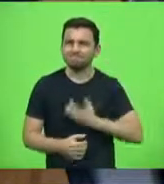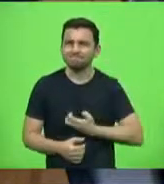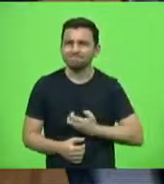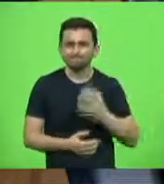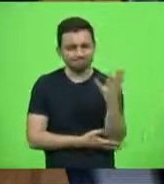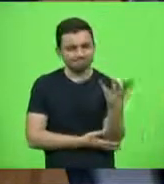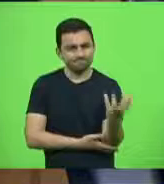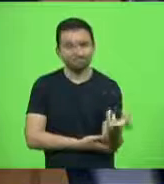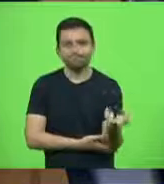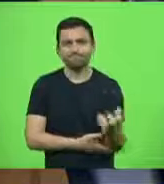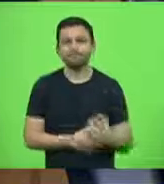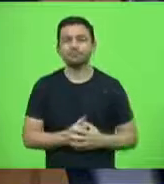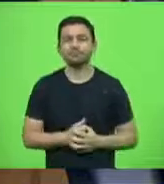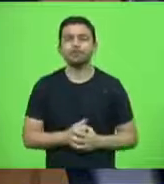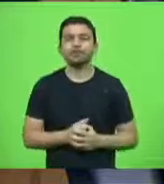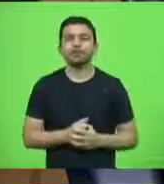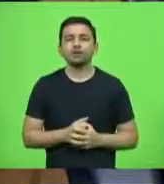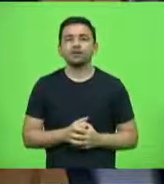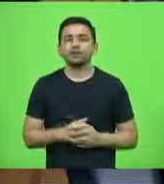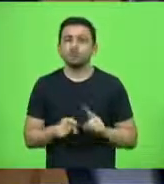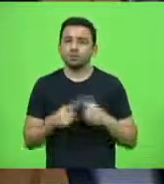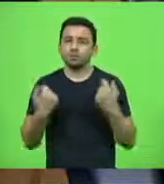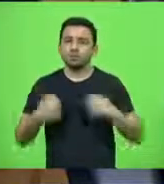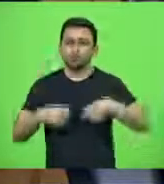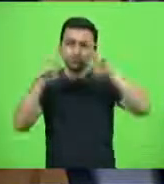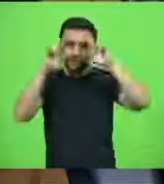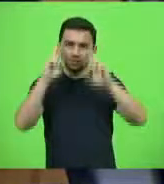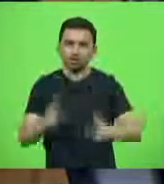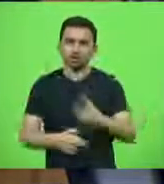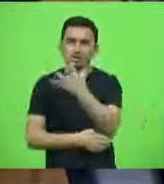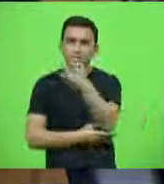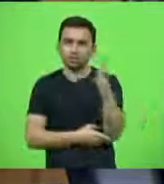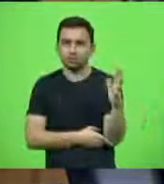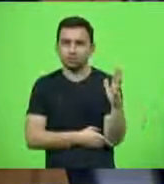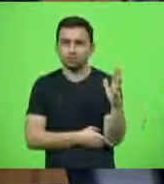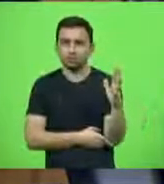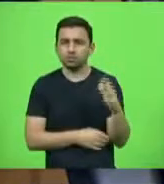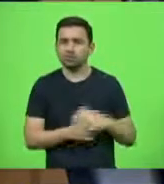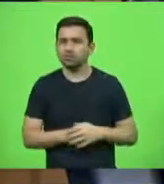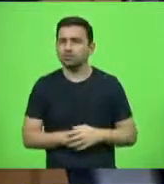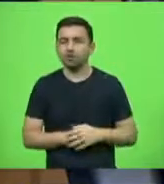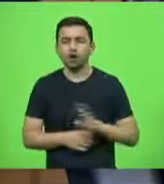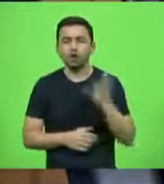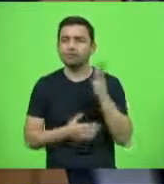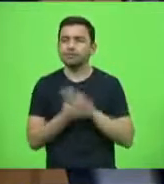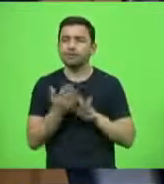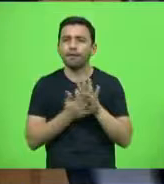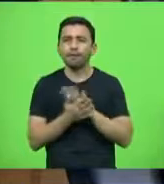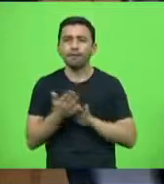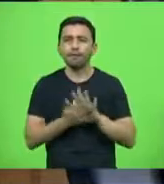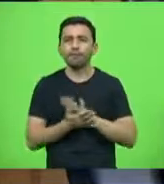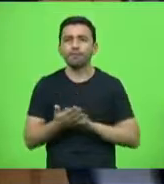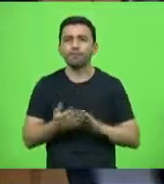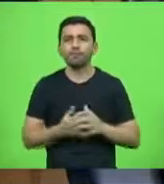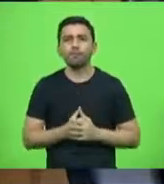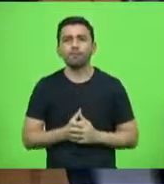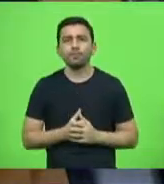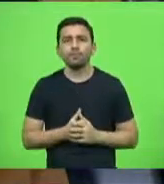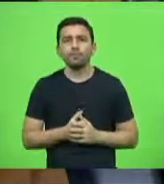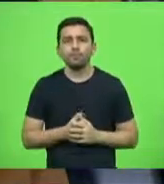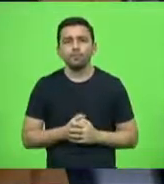Então nós precisamos respeitar a mãe natureza e a coisa e isso não está acontecendo, não está acontecendo.